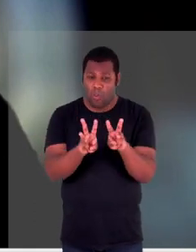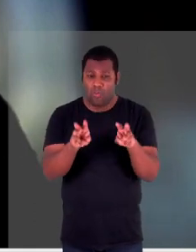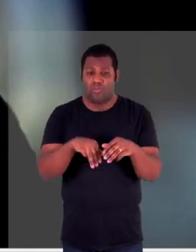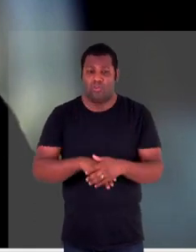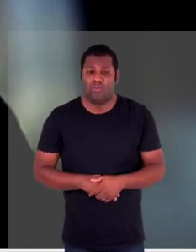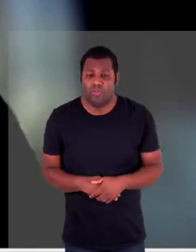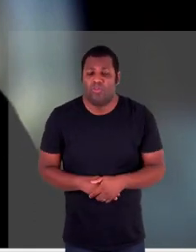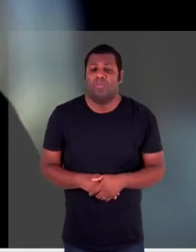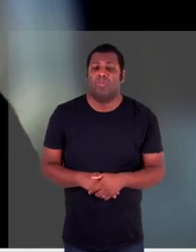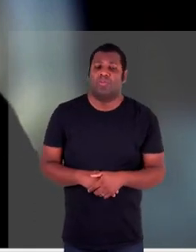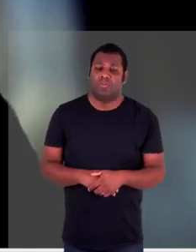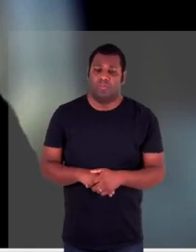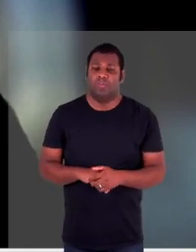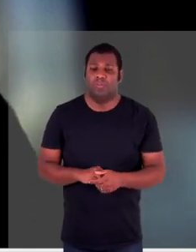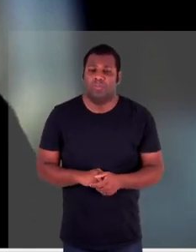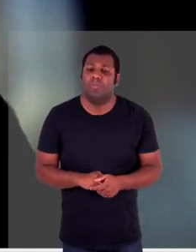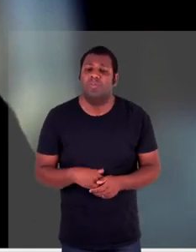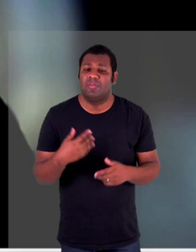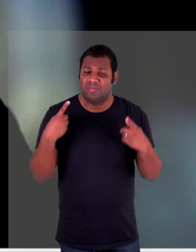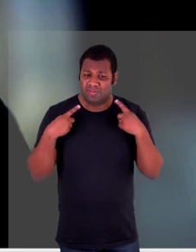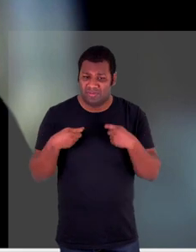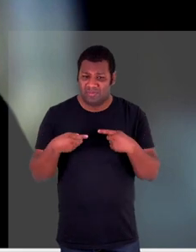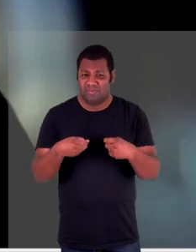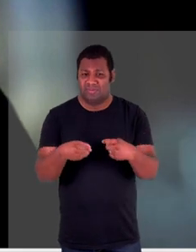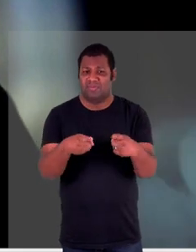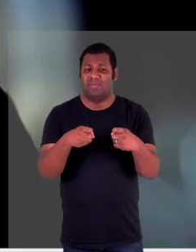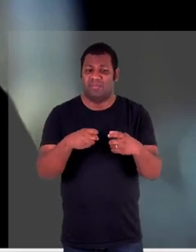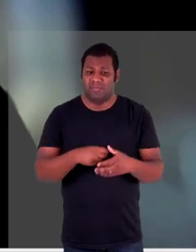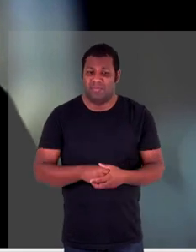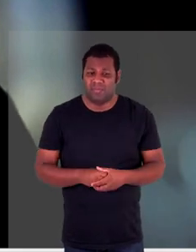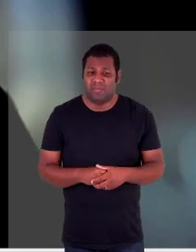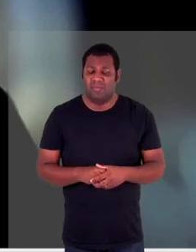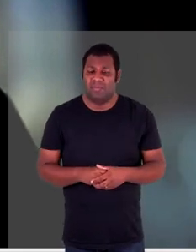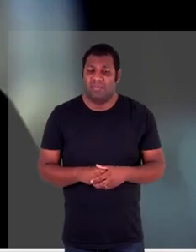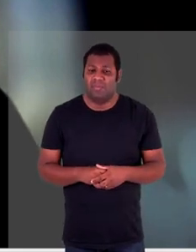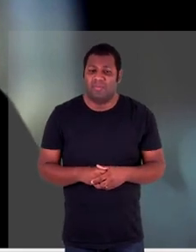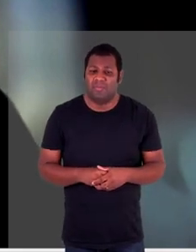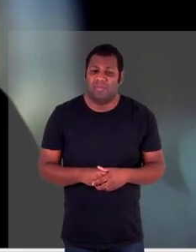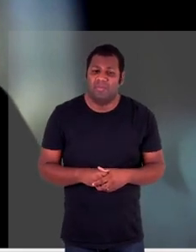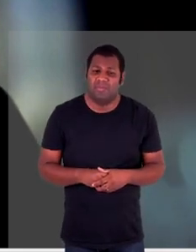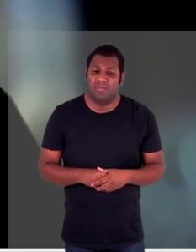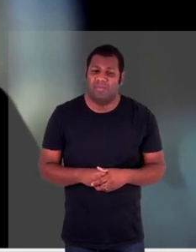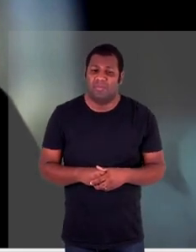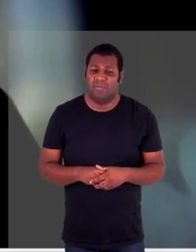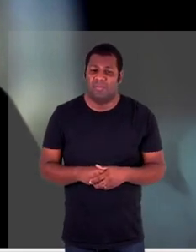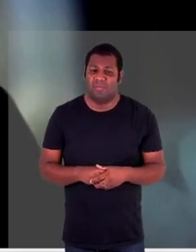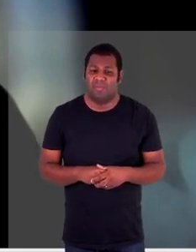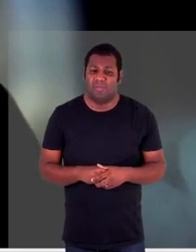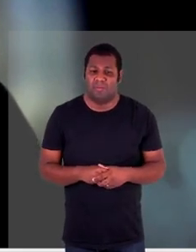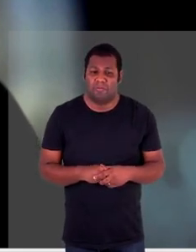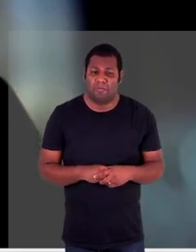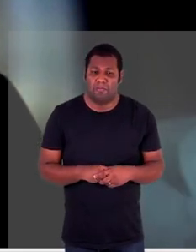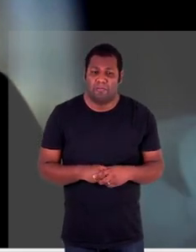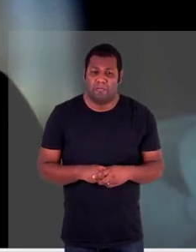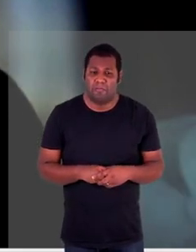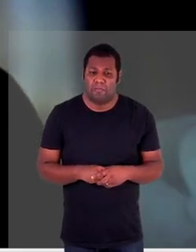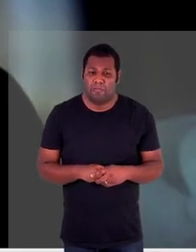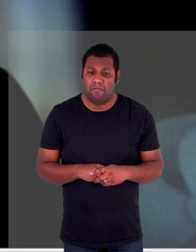uma coisa que acontece desde sempre em guerras porque da natureza humana é muito impensável que a gente queira